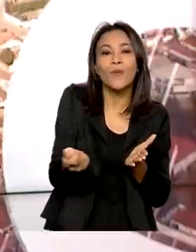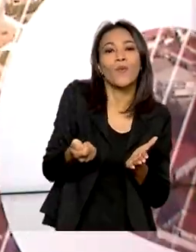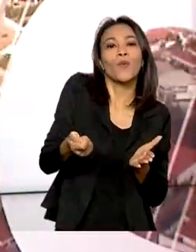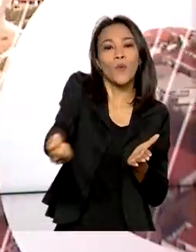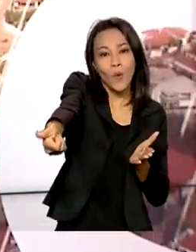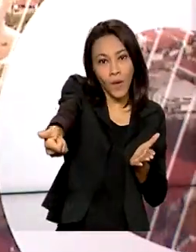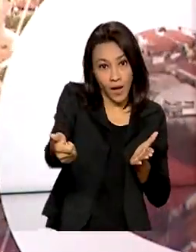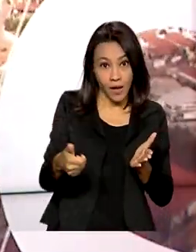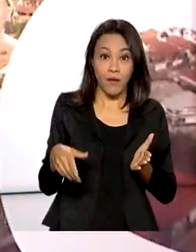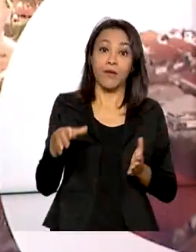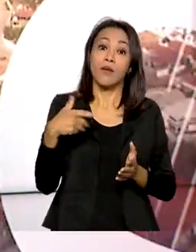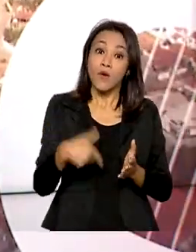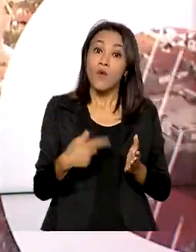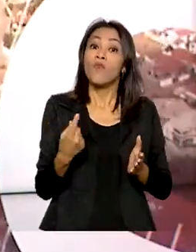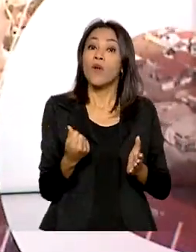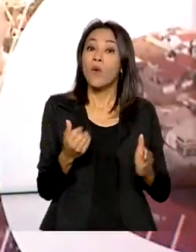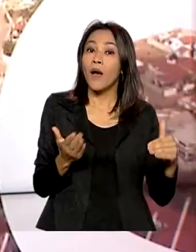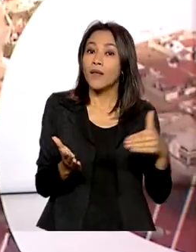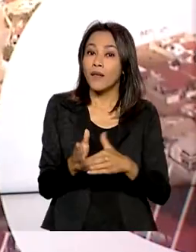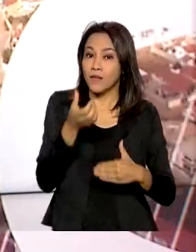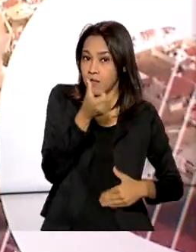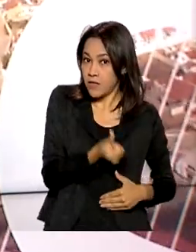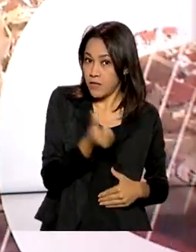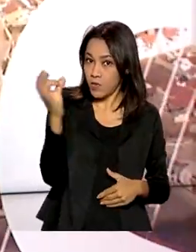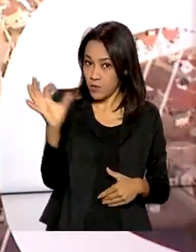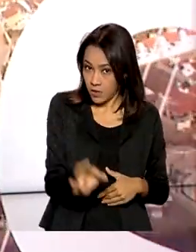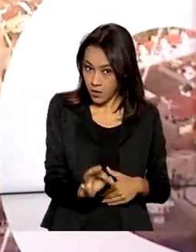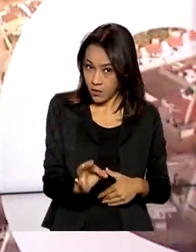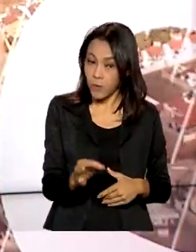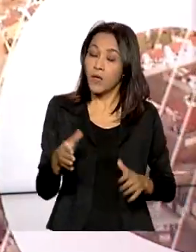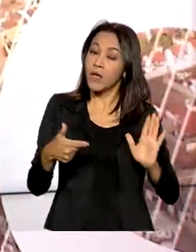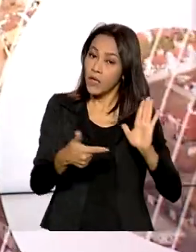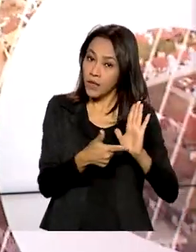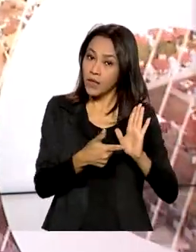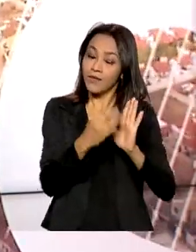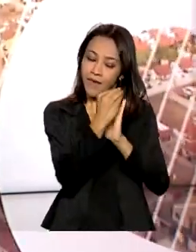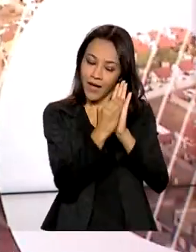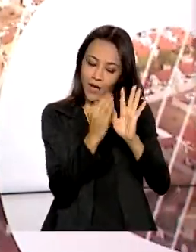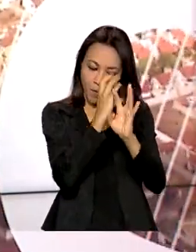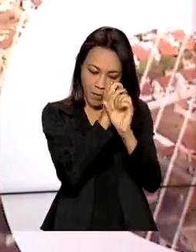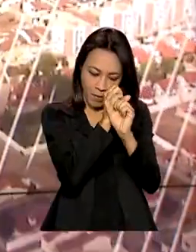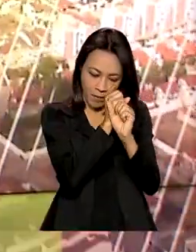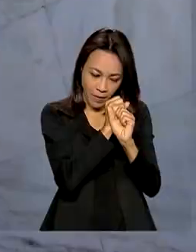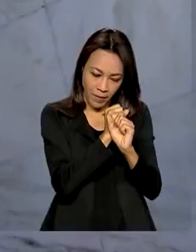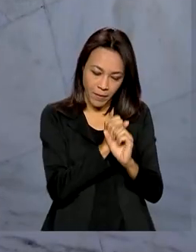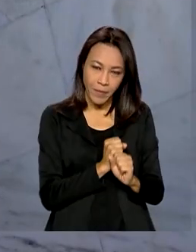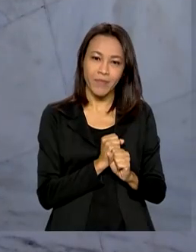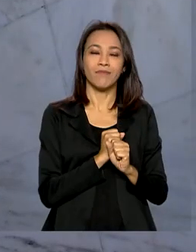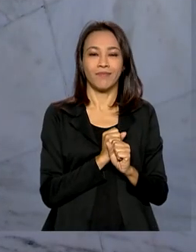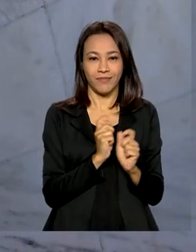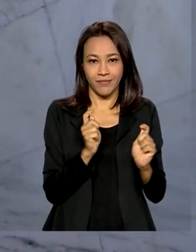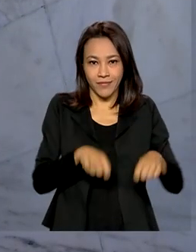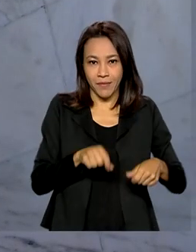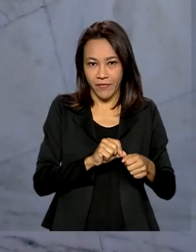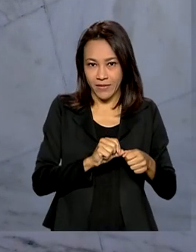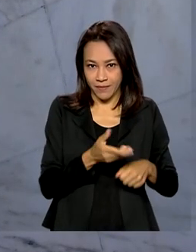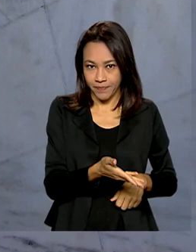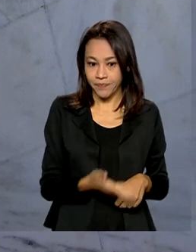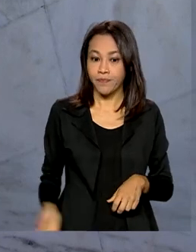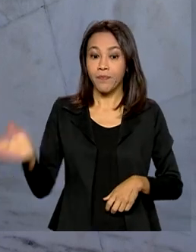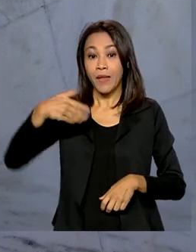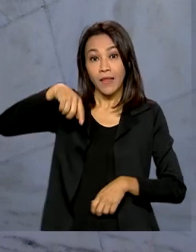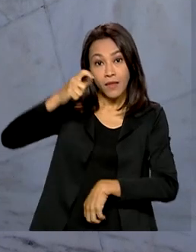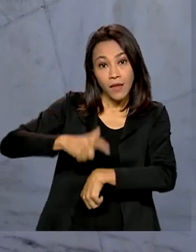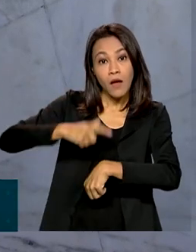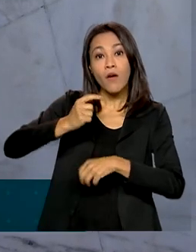valor máximo a ser doado é de 6% e o próprio programa faz o cálculo para você. Na hora de acertar